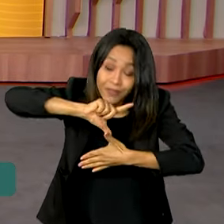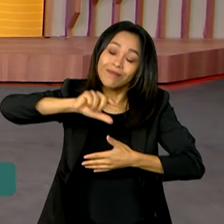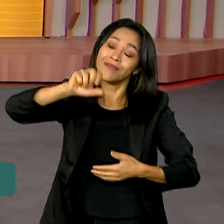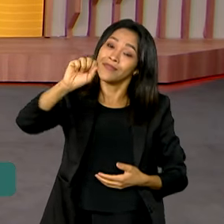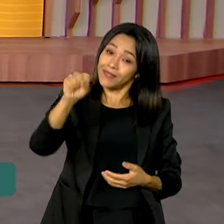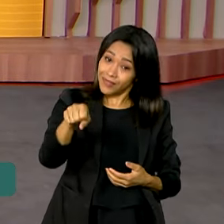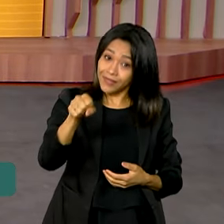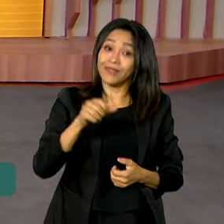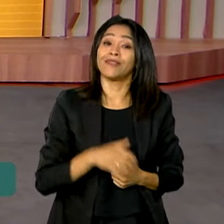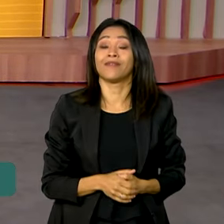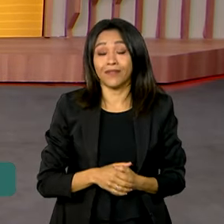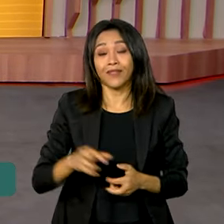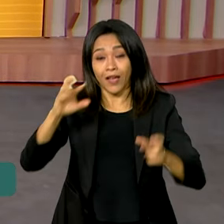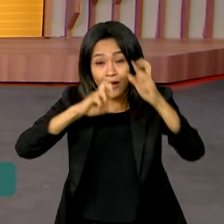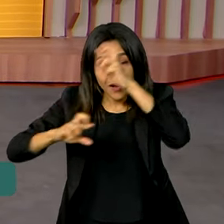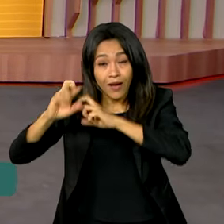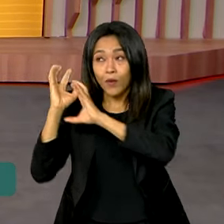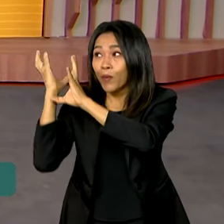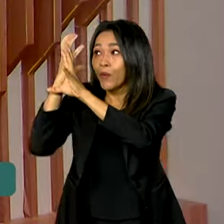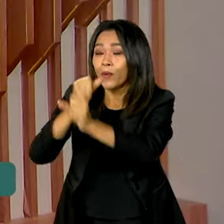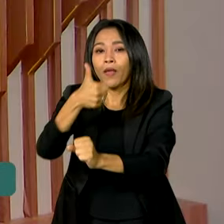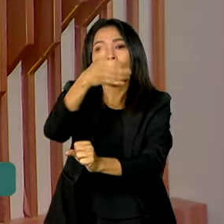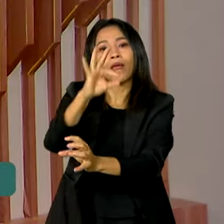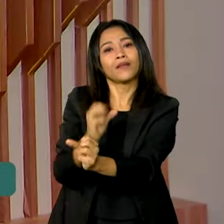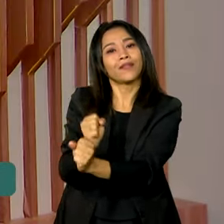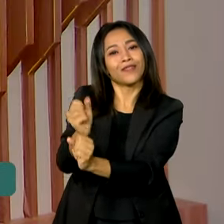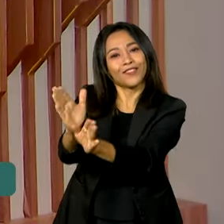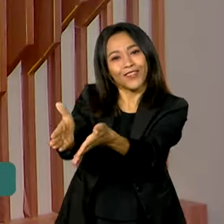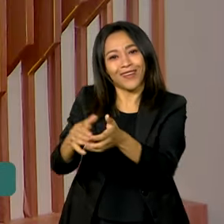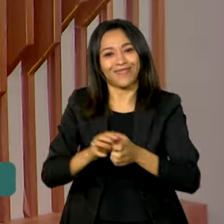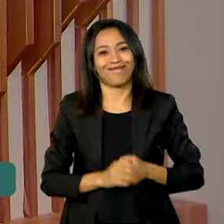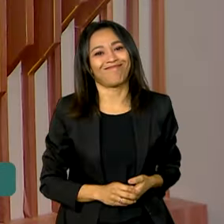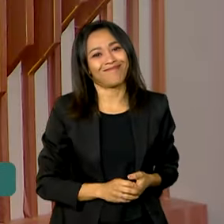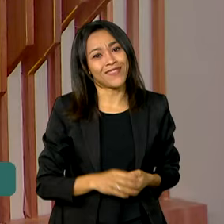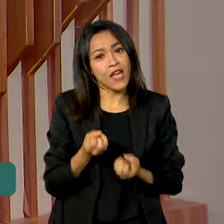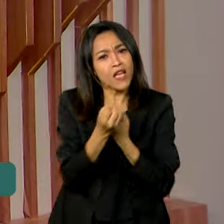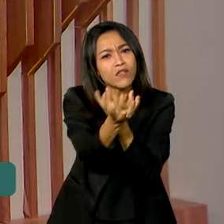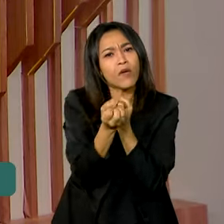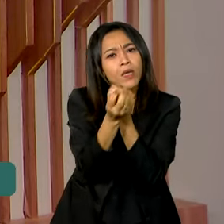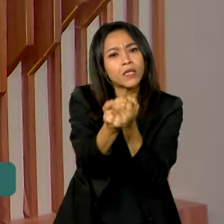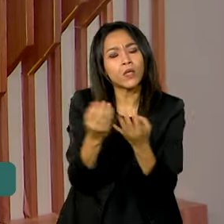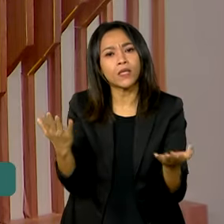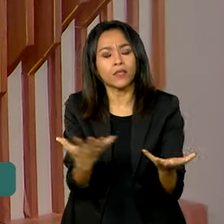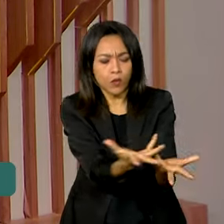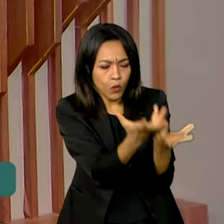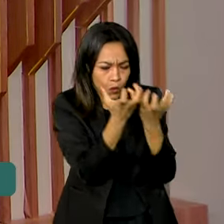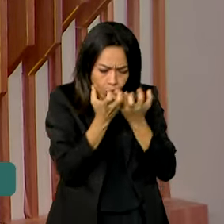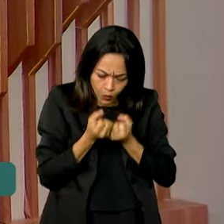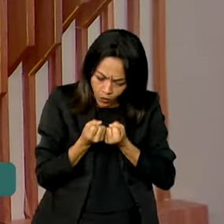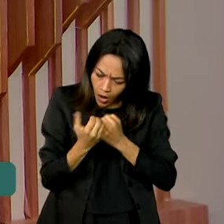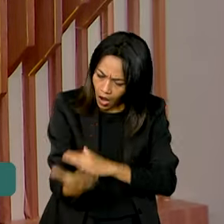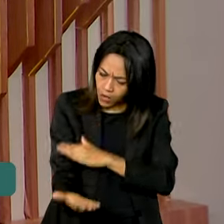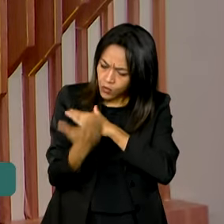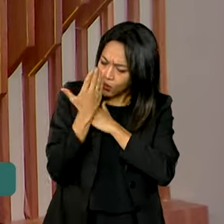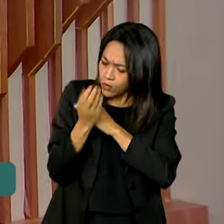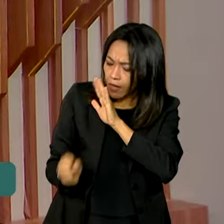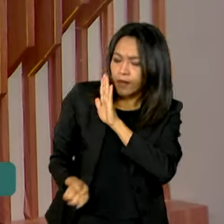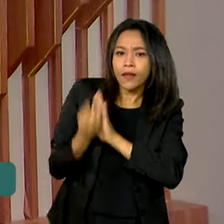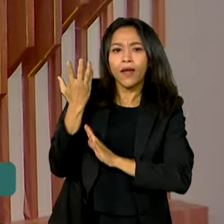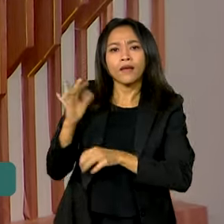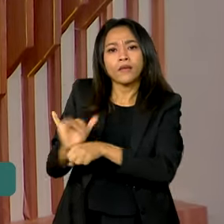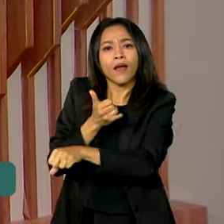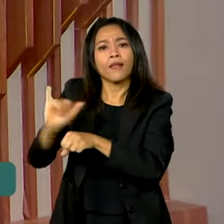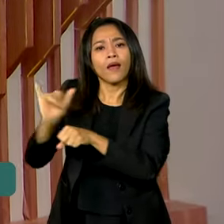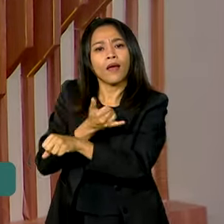Monitora, que completou 10 anos. As informações ajudam a criar estratégias para a conservação de espécies